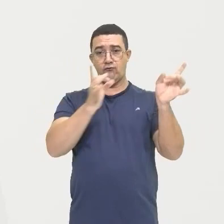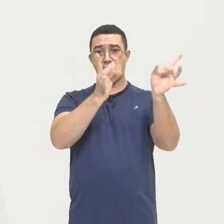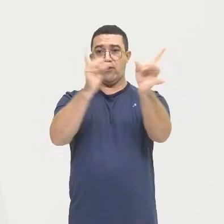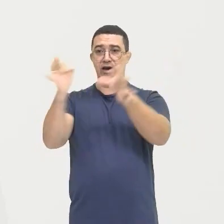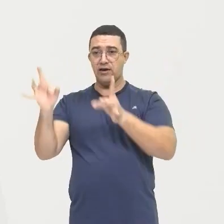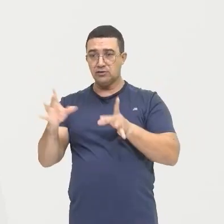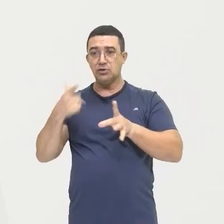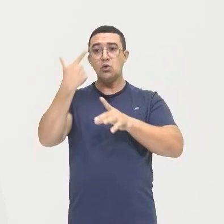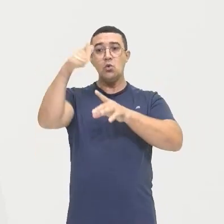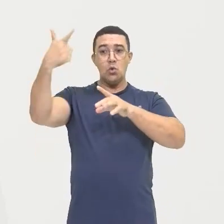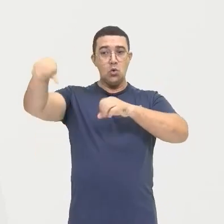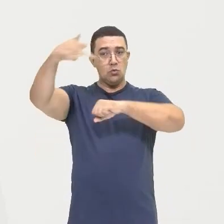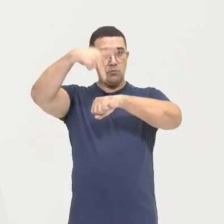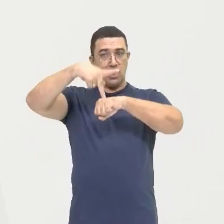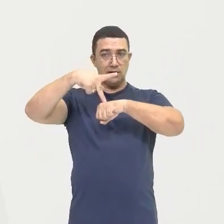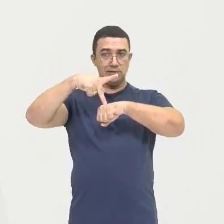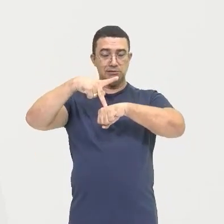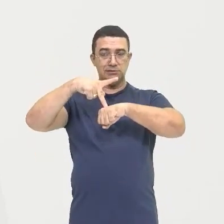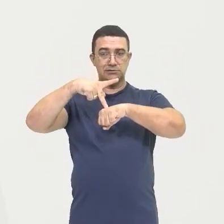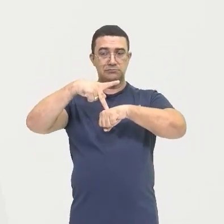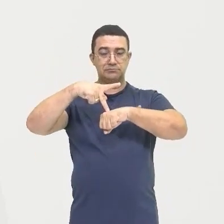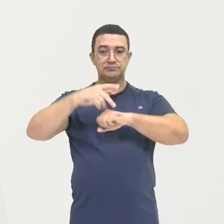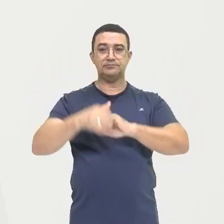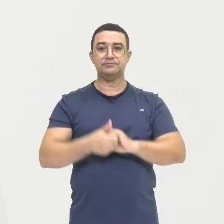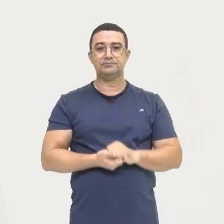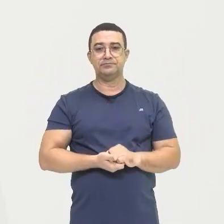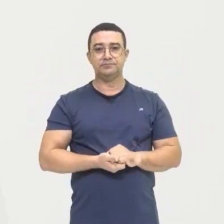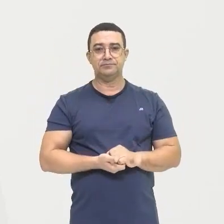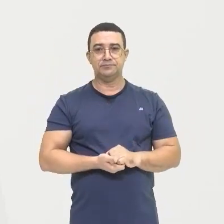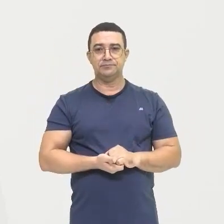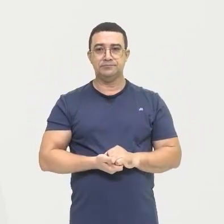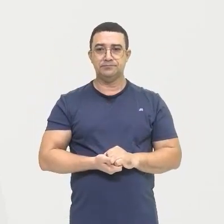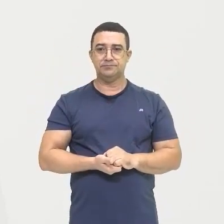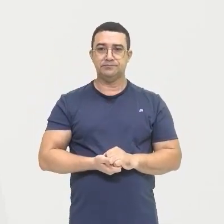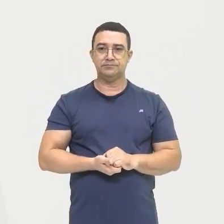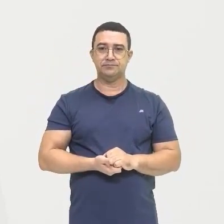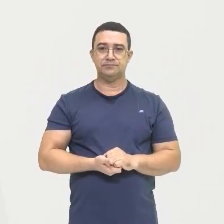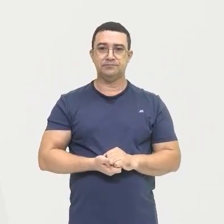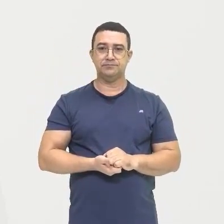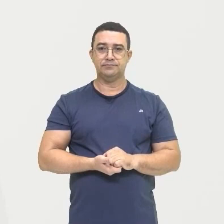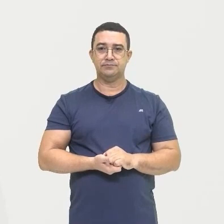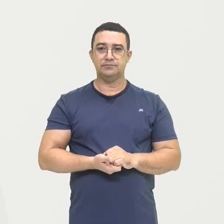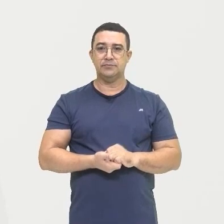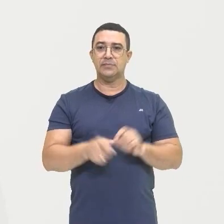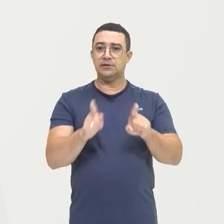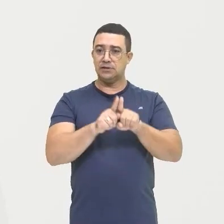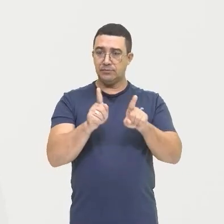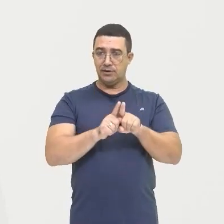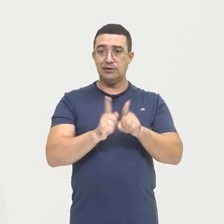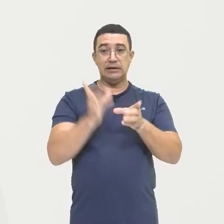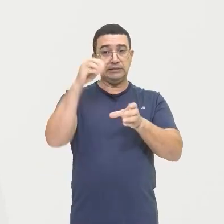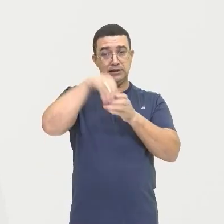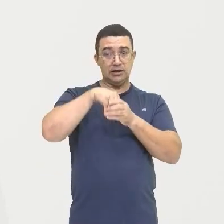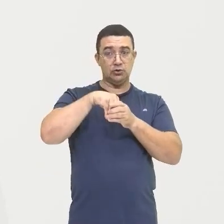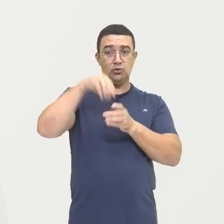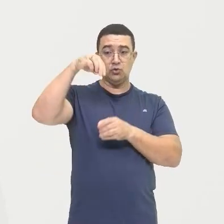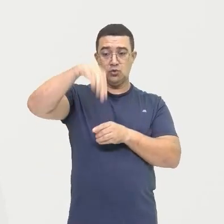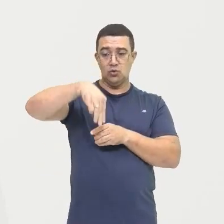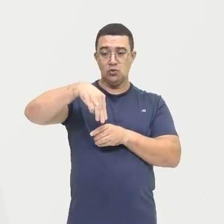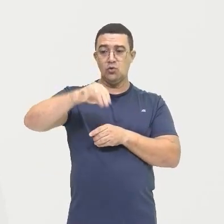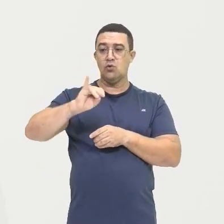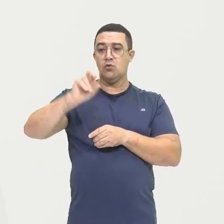vão exportar Tá bom? Só pra gente entender E em geral Aqui a gente tem O trabalho Nos minifúndios A